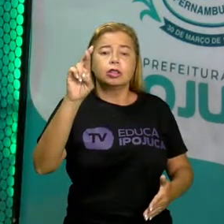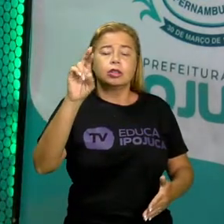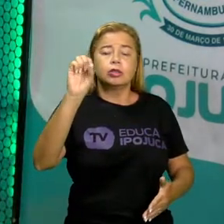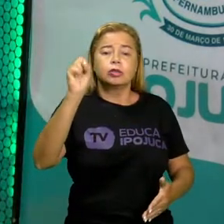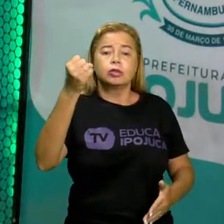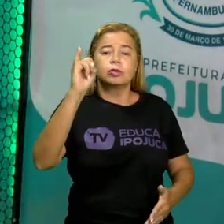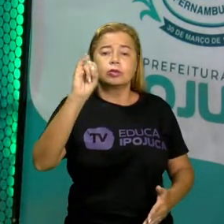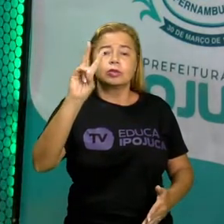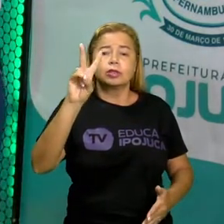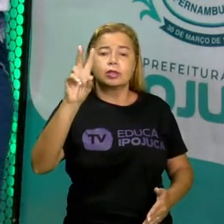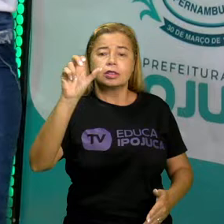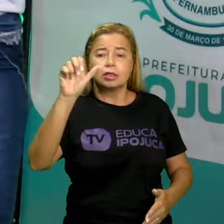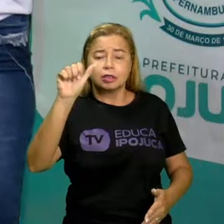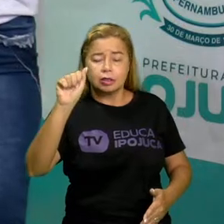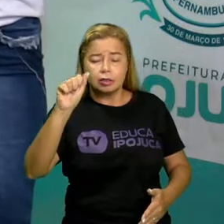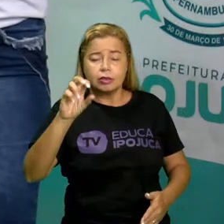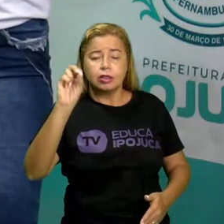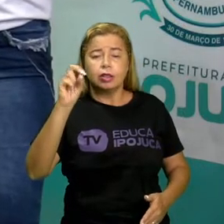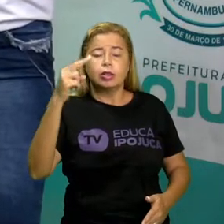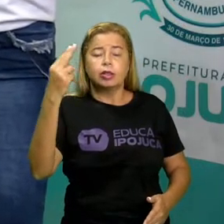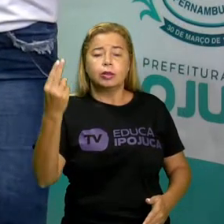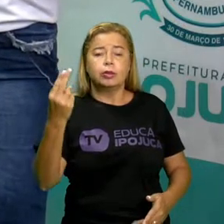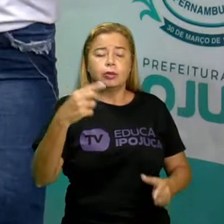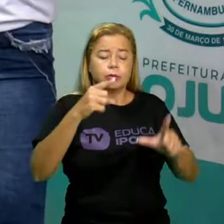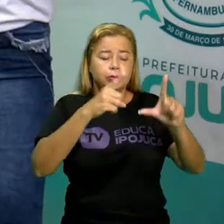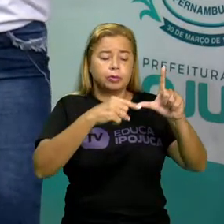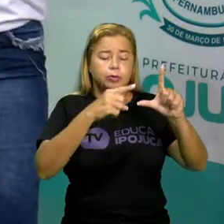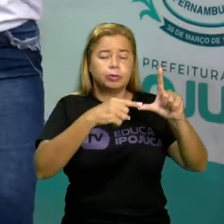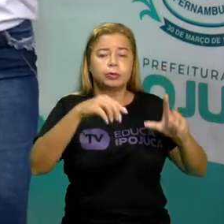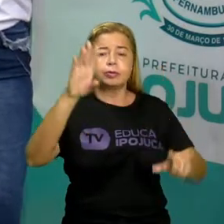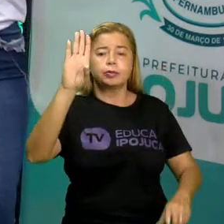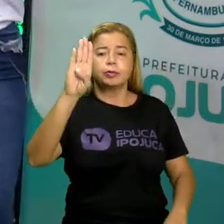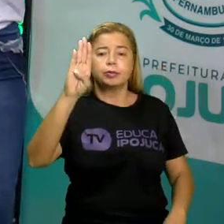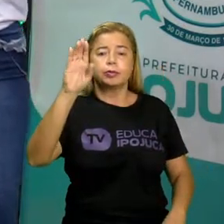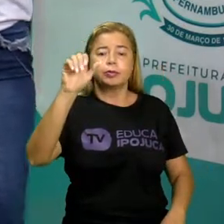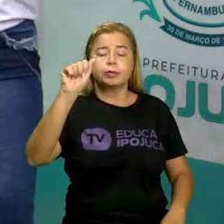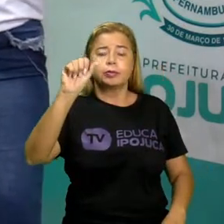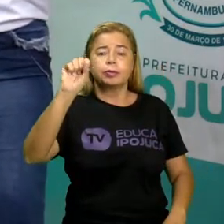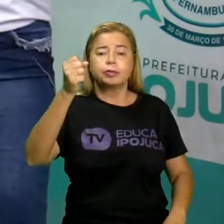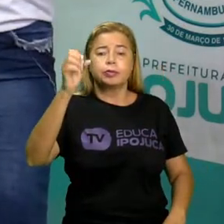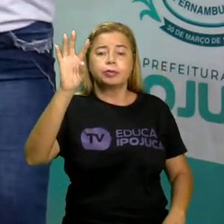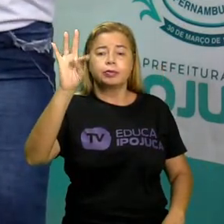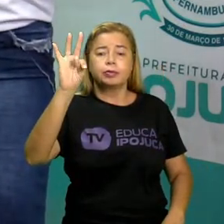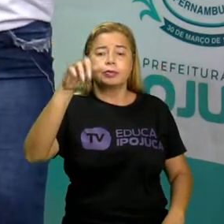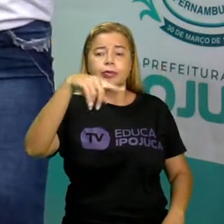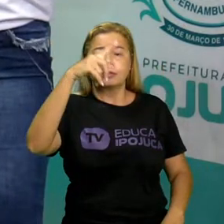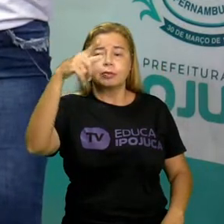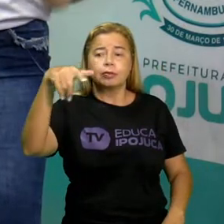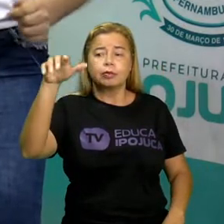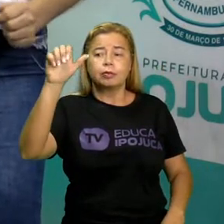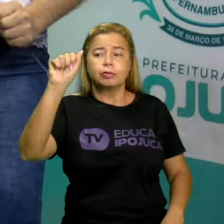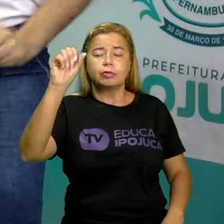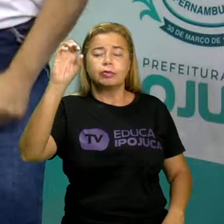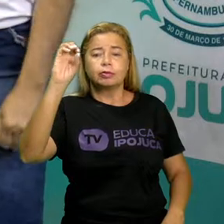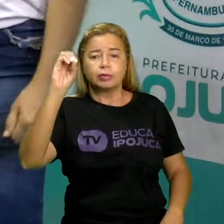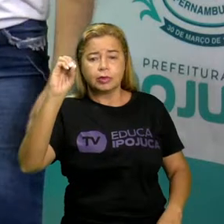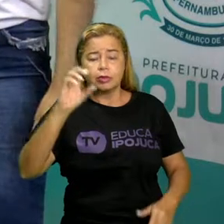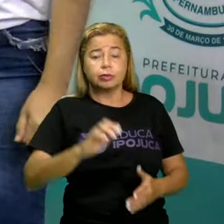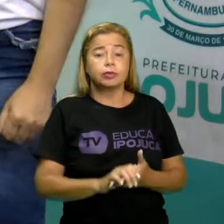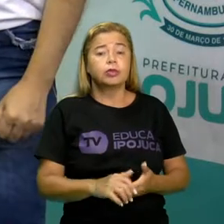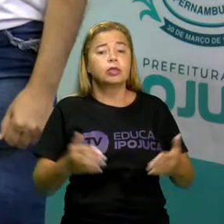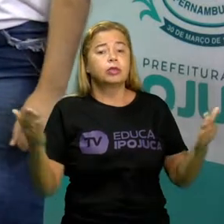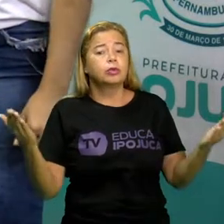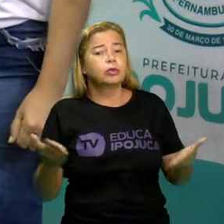bastão. Mas lembrando, crianças, que hoje nós iremos focar apenas nas letras maiúsculas